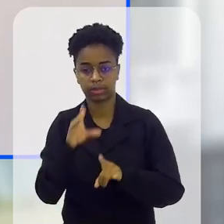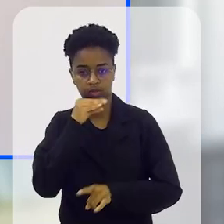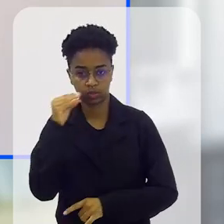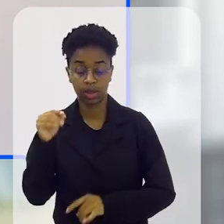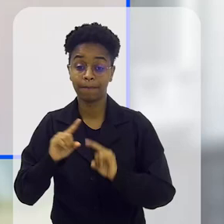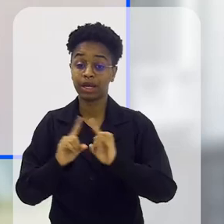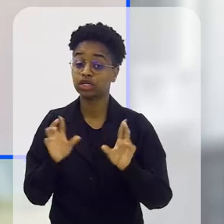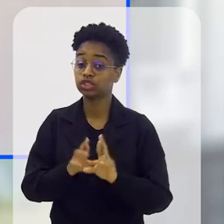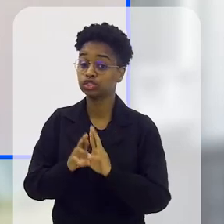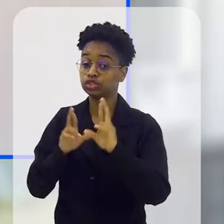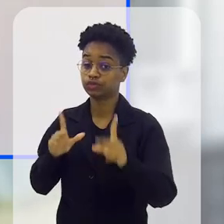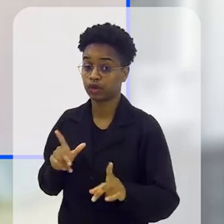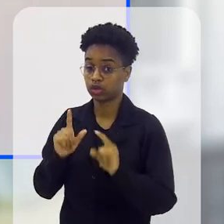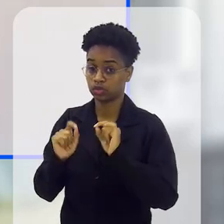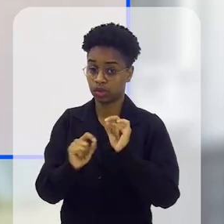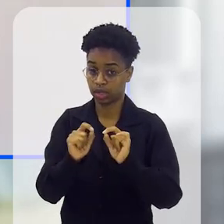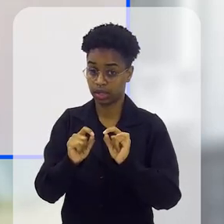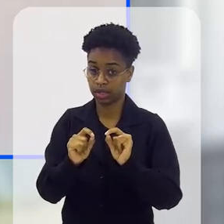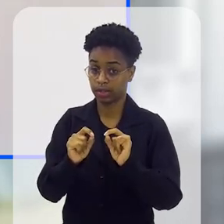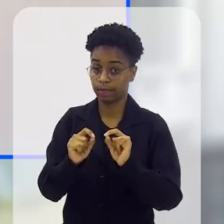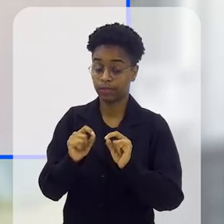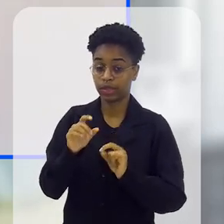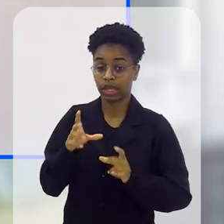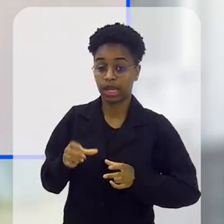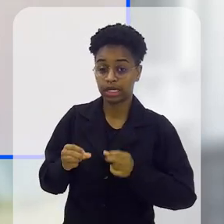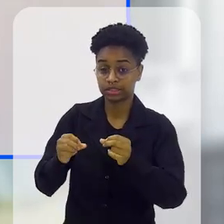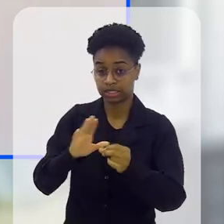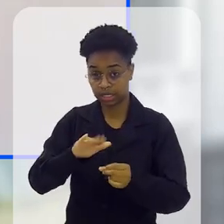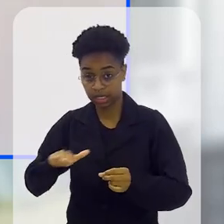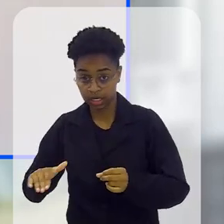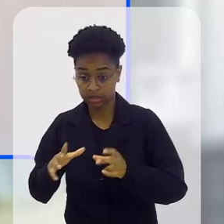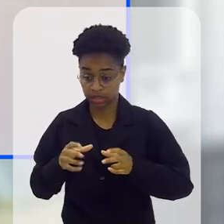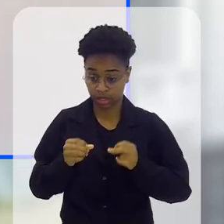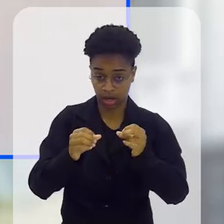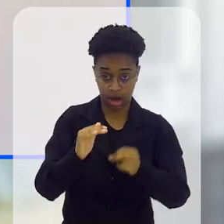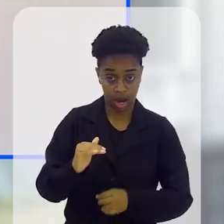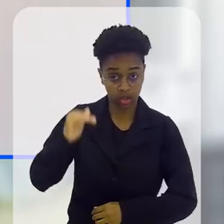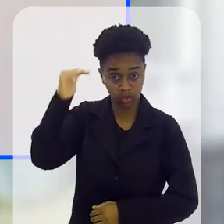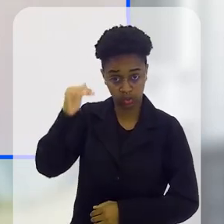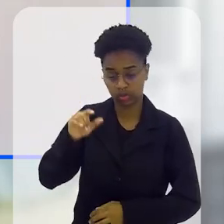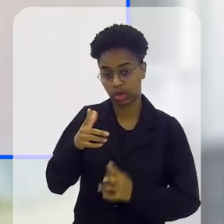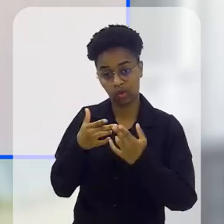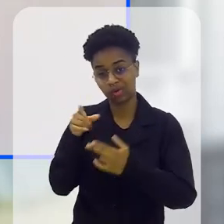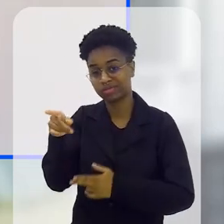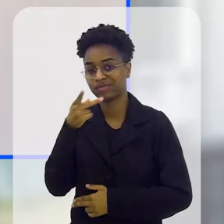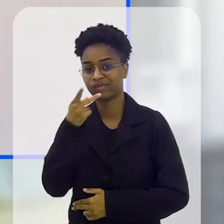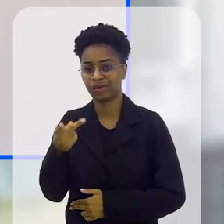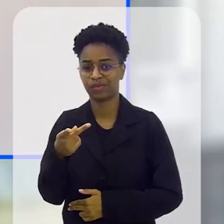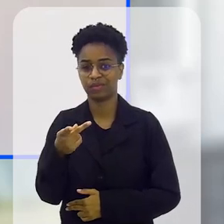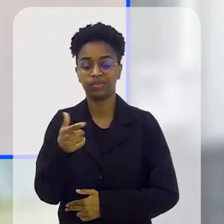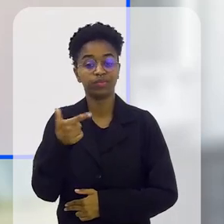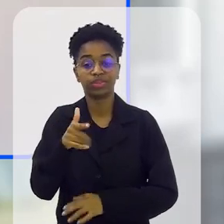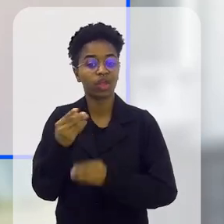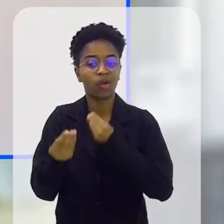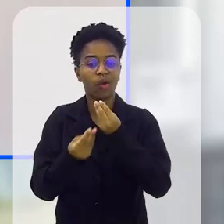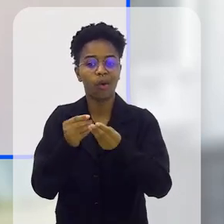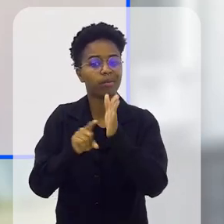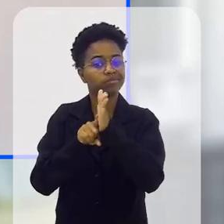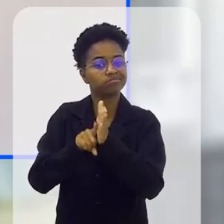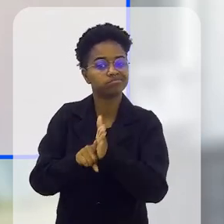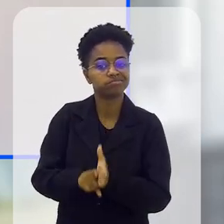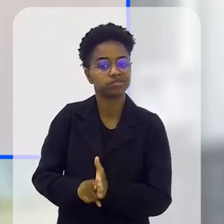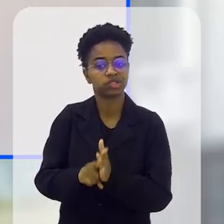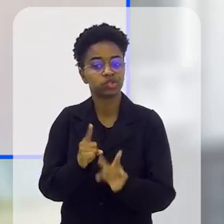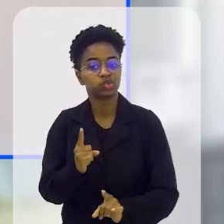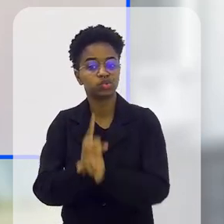A grande diferença do tumor na infância, do tumor no adulto, é exatamente essa que você levantou. Não tem como